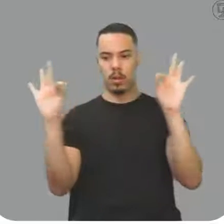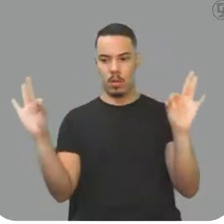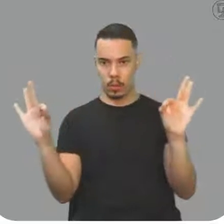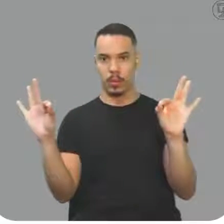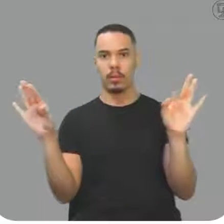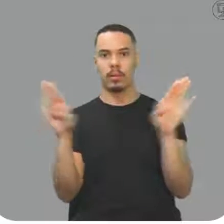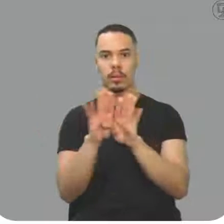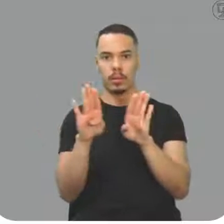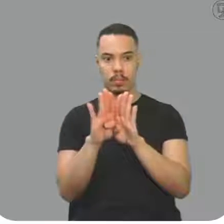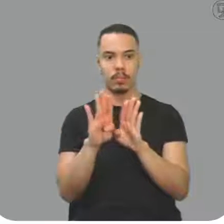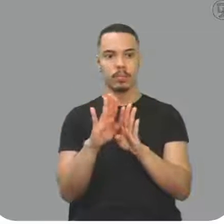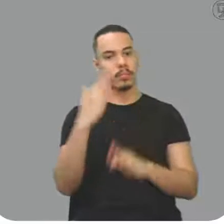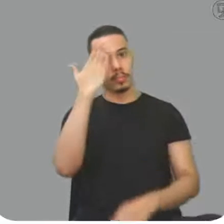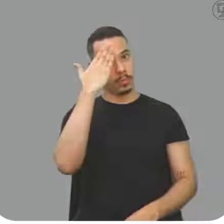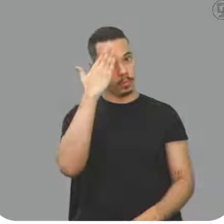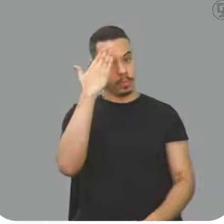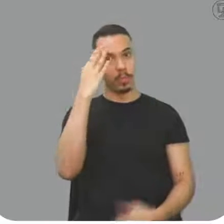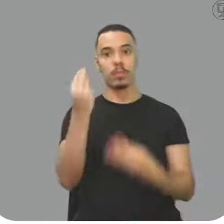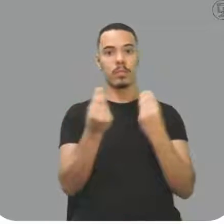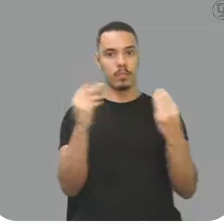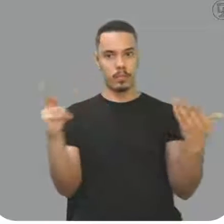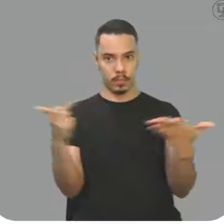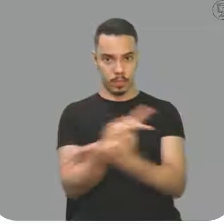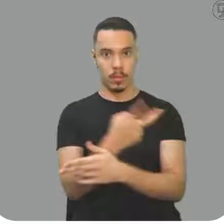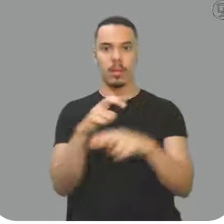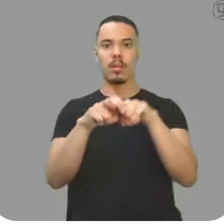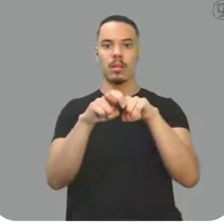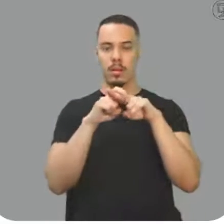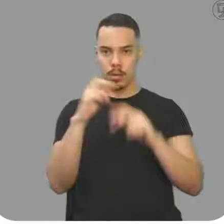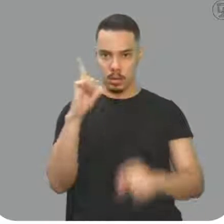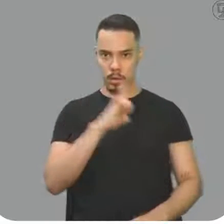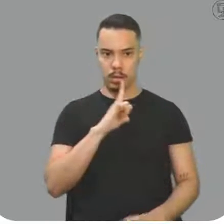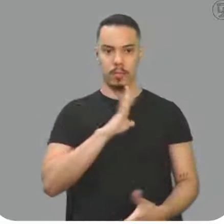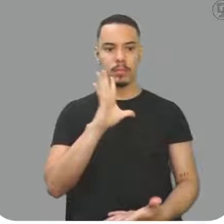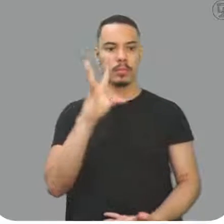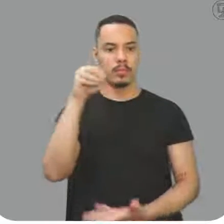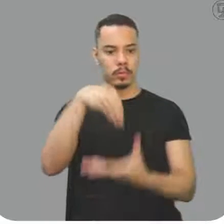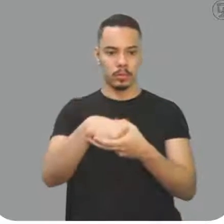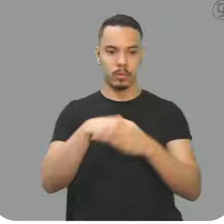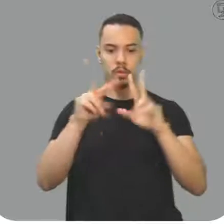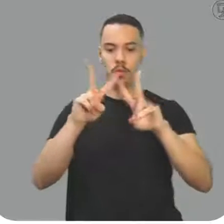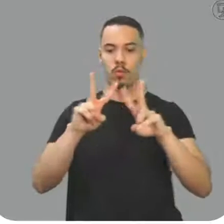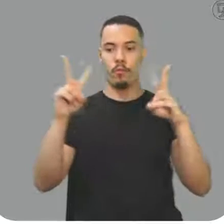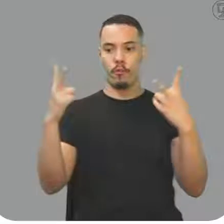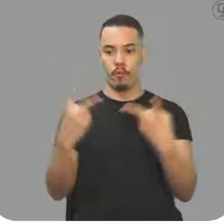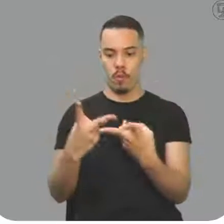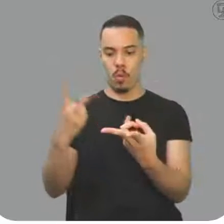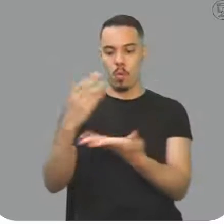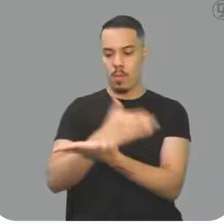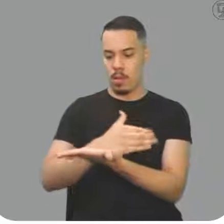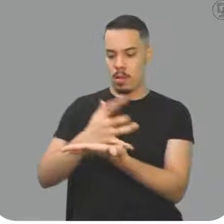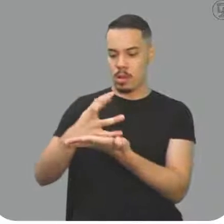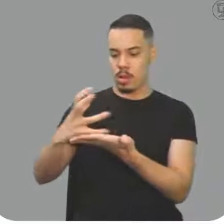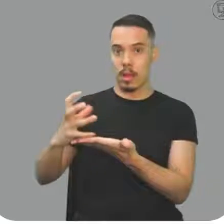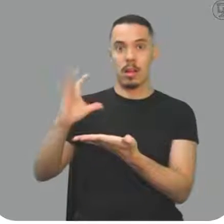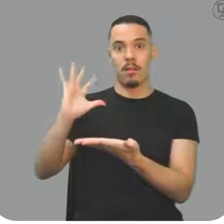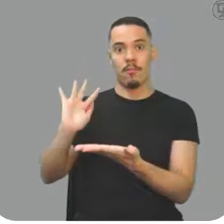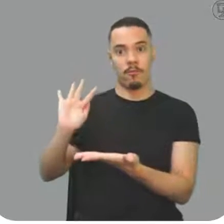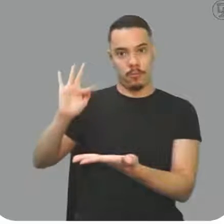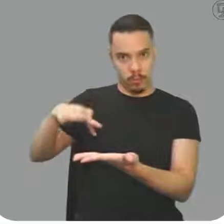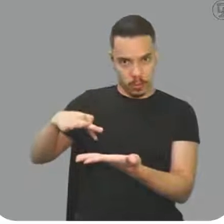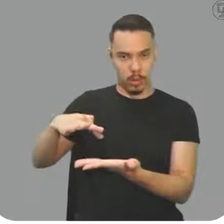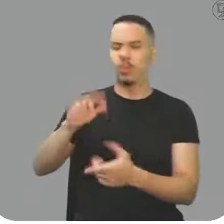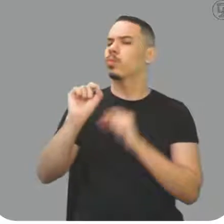um comprimento maior, né, então você vai ter aí um volume final, então o que que